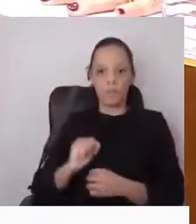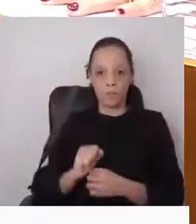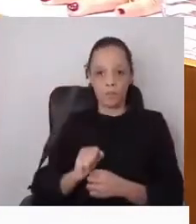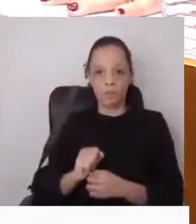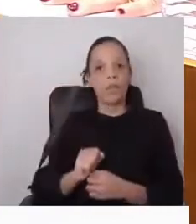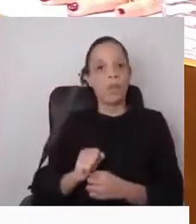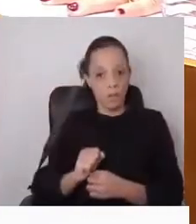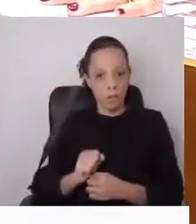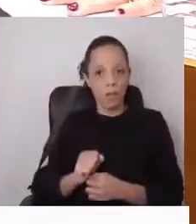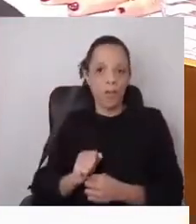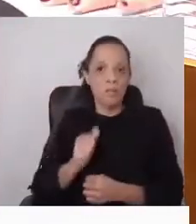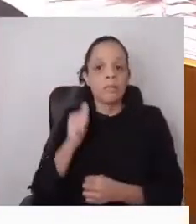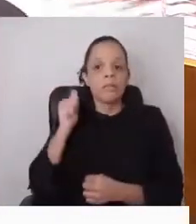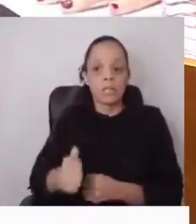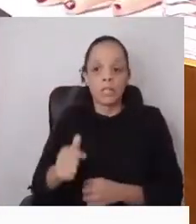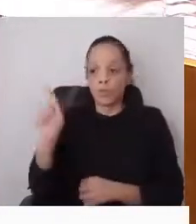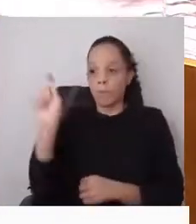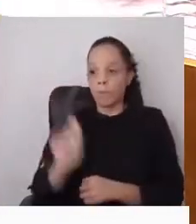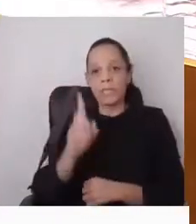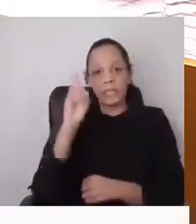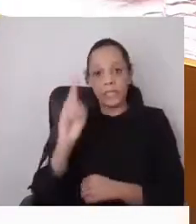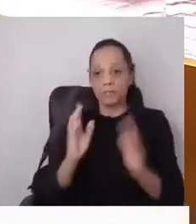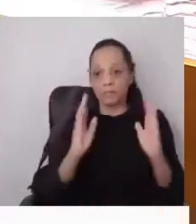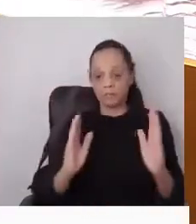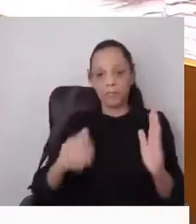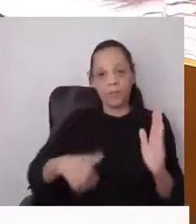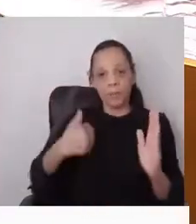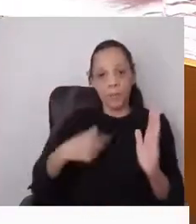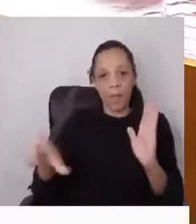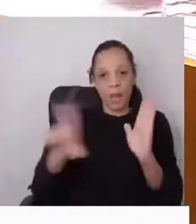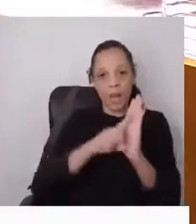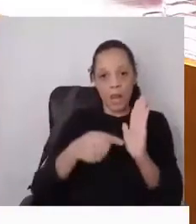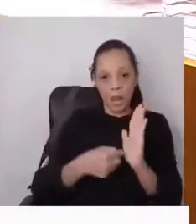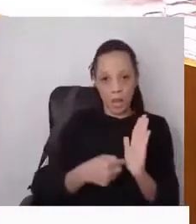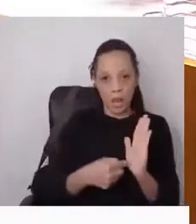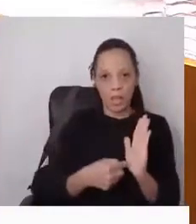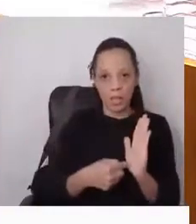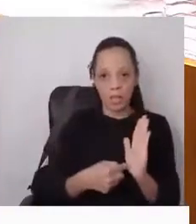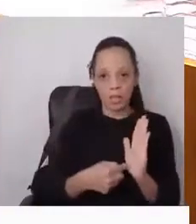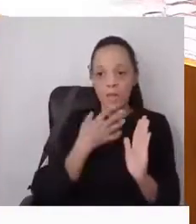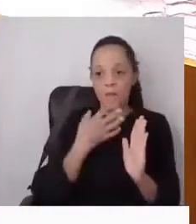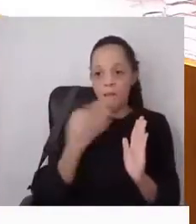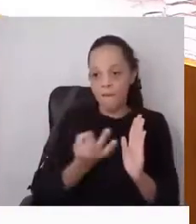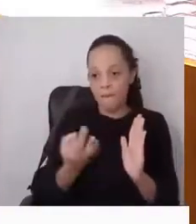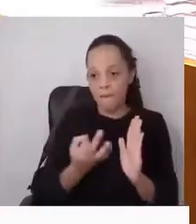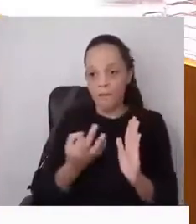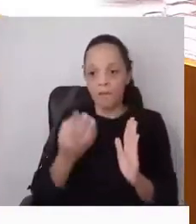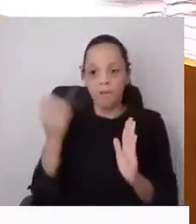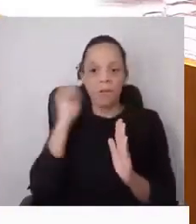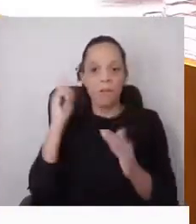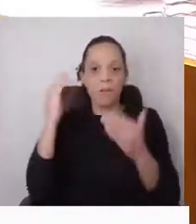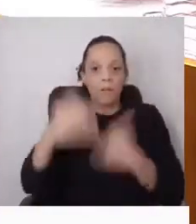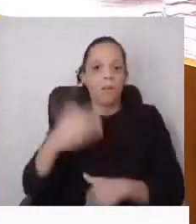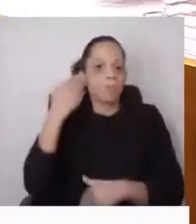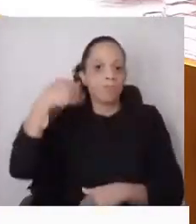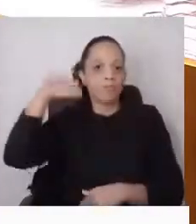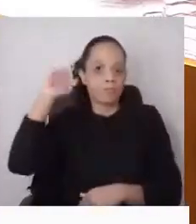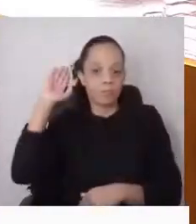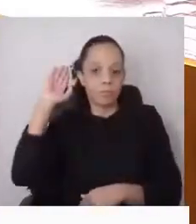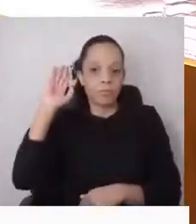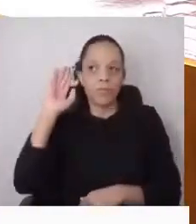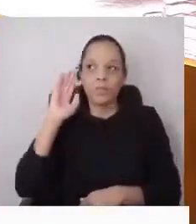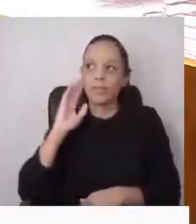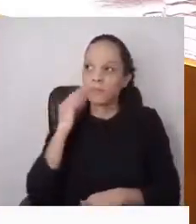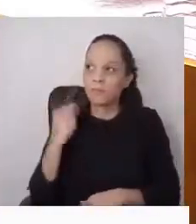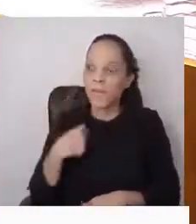que os seis meses que a própria lei prevê, apenas caducaram a salver-la a 18 de